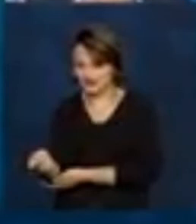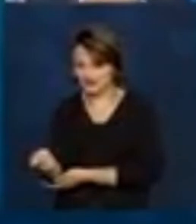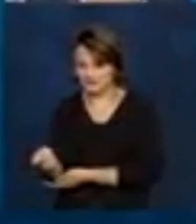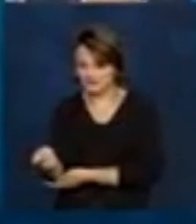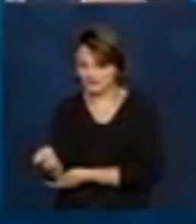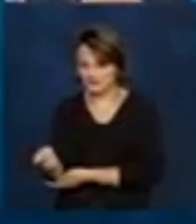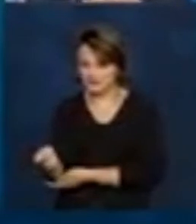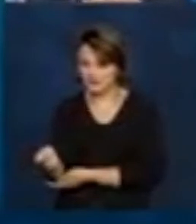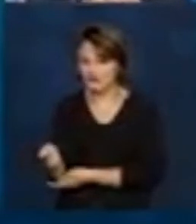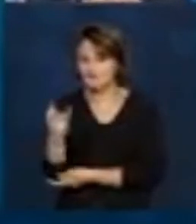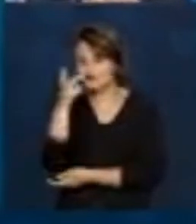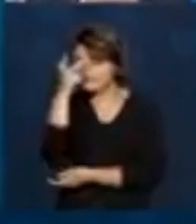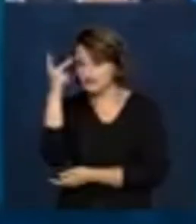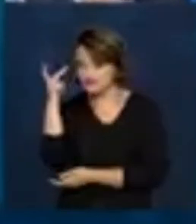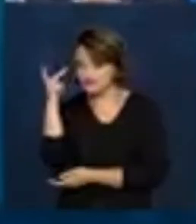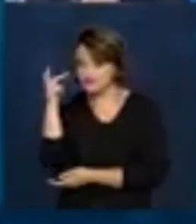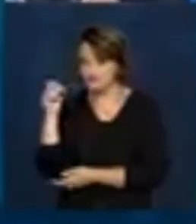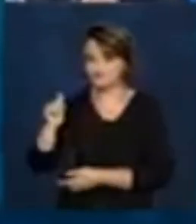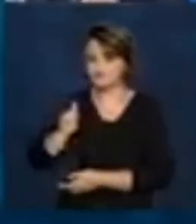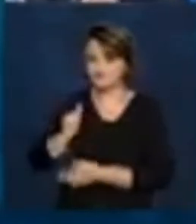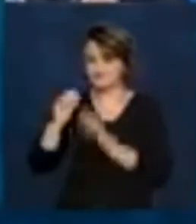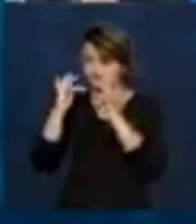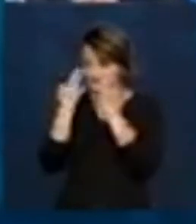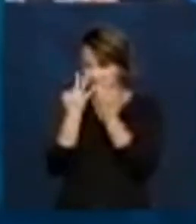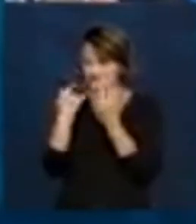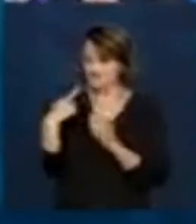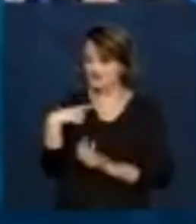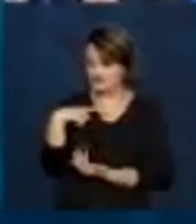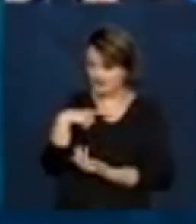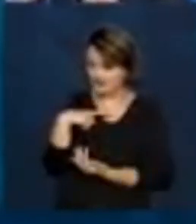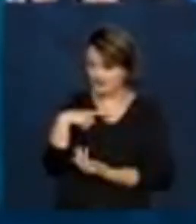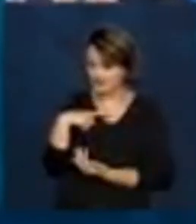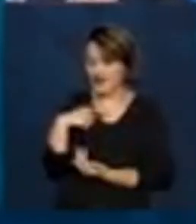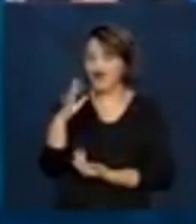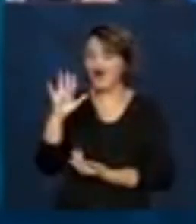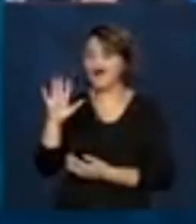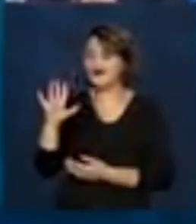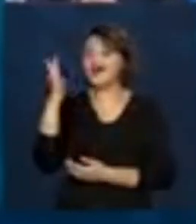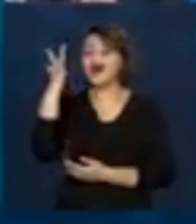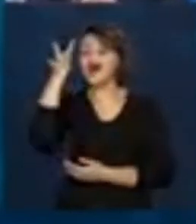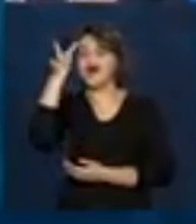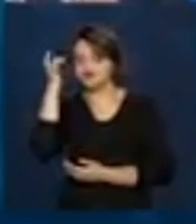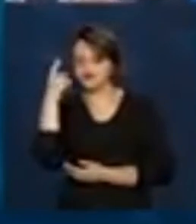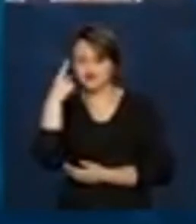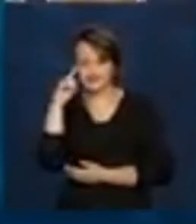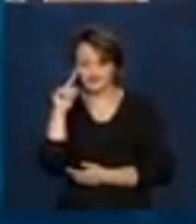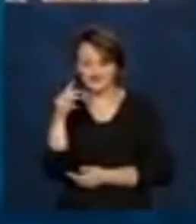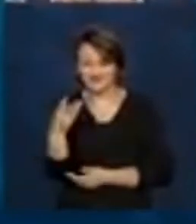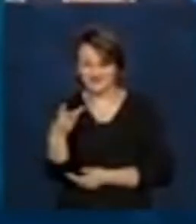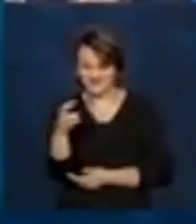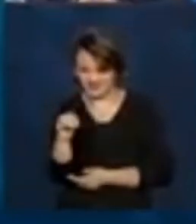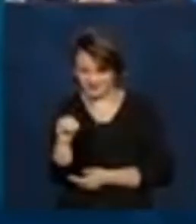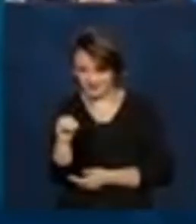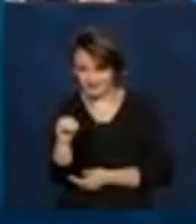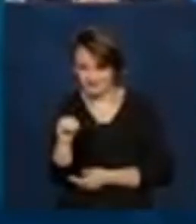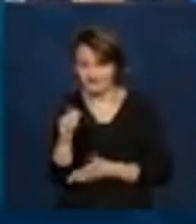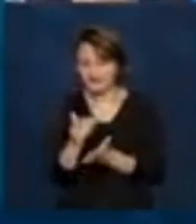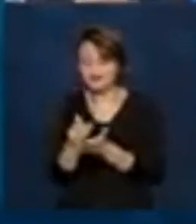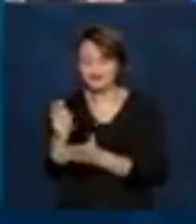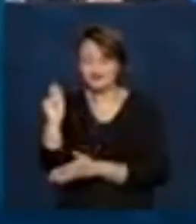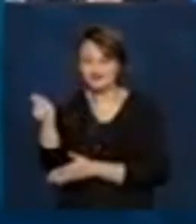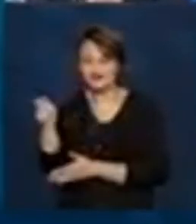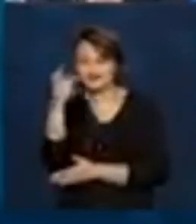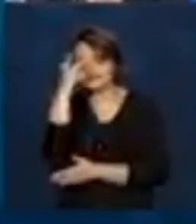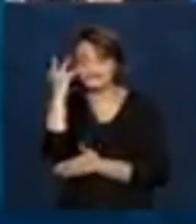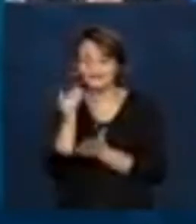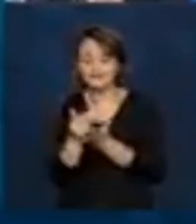para quem recebeu o Bolsa Família. E começaremos amanhã, no dia 30, para aqueles que receberam